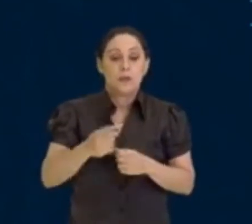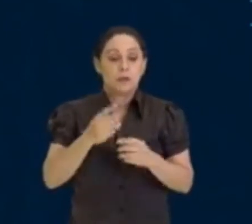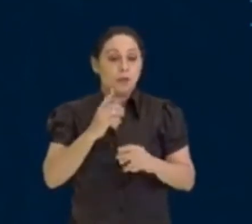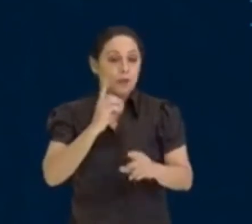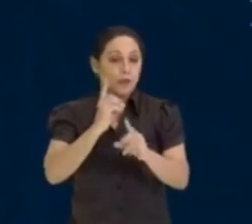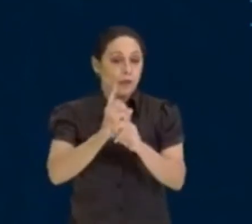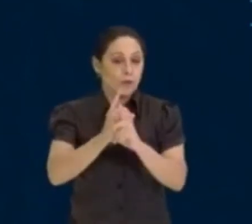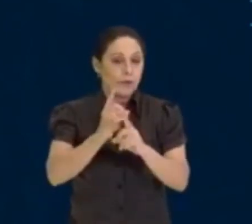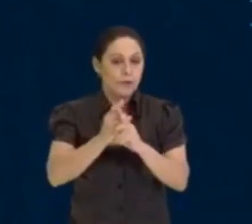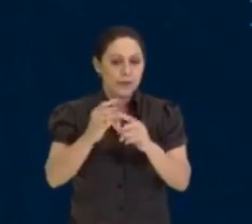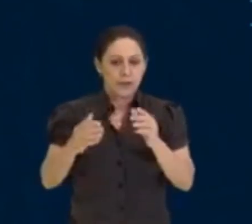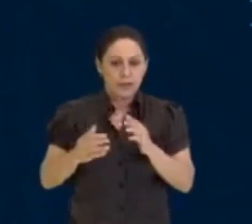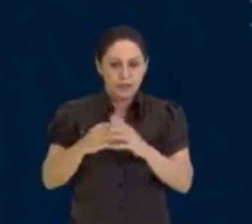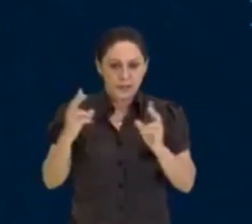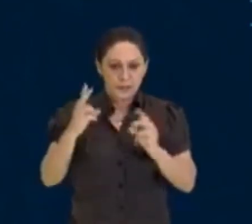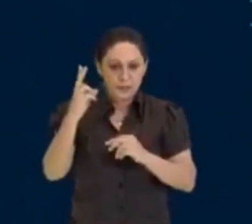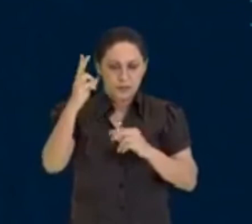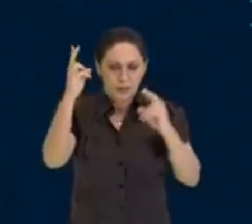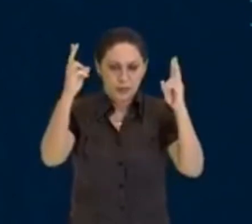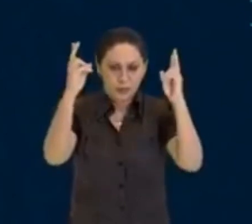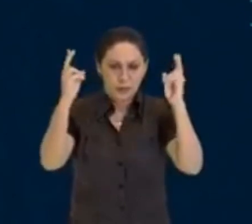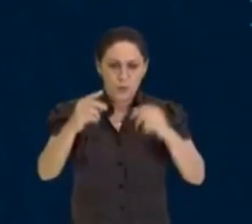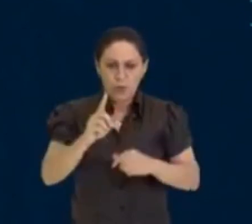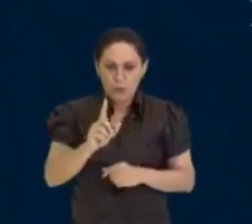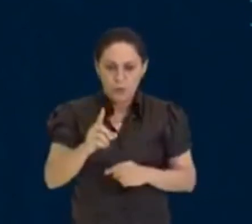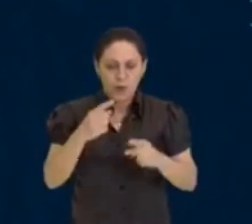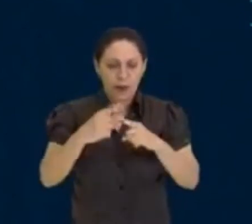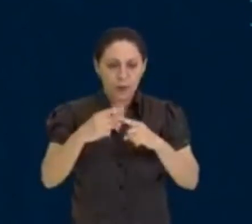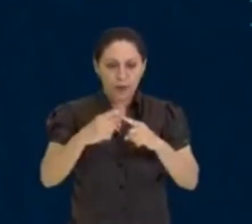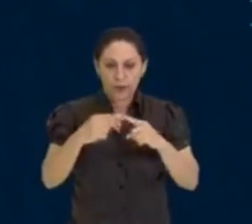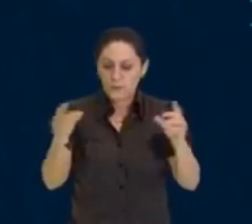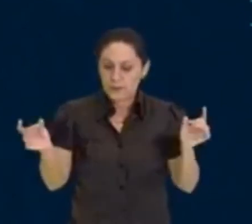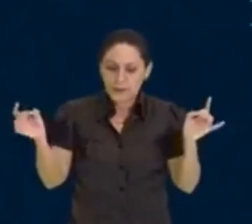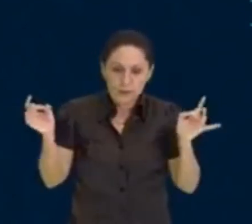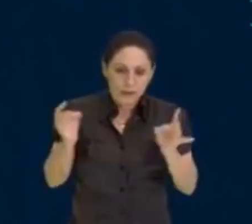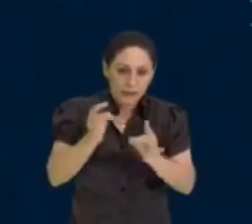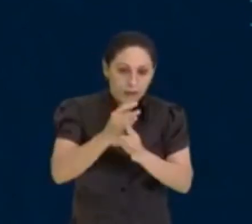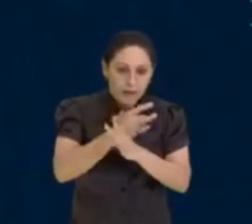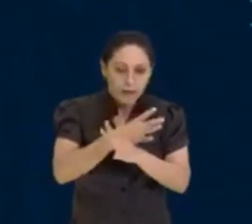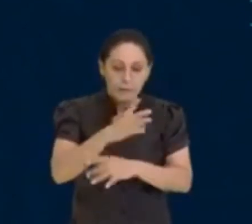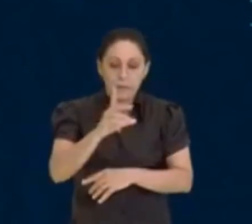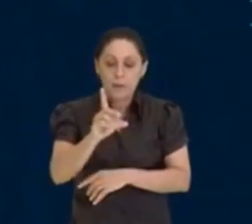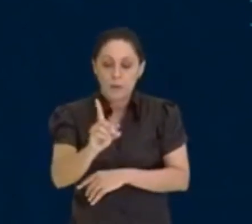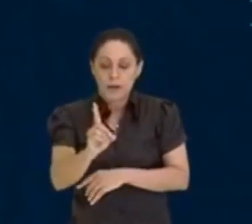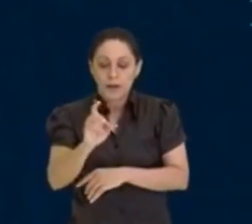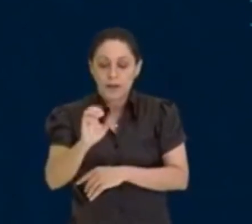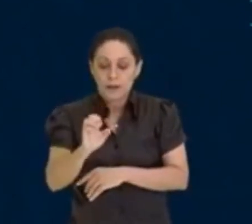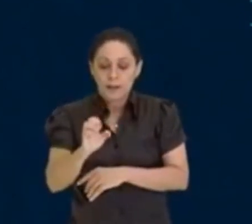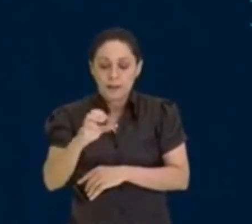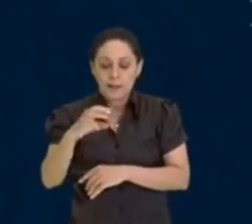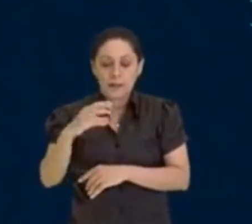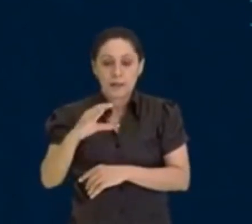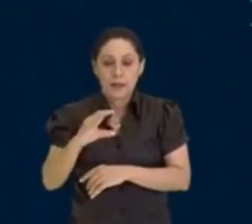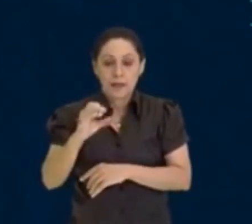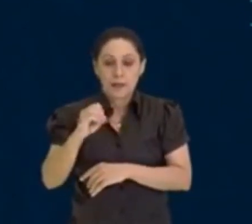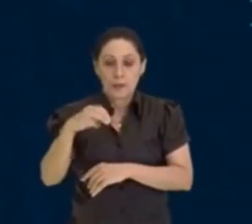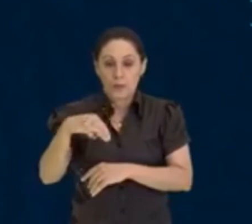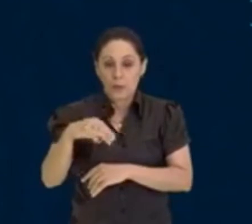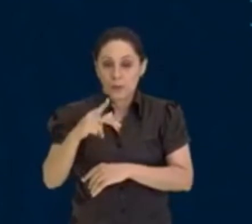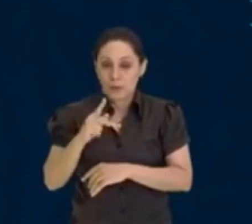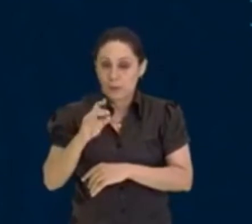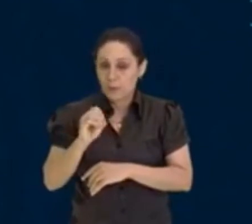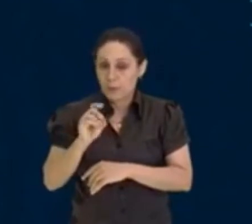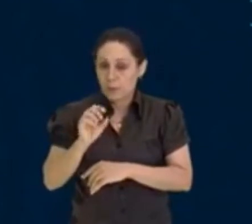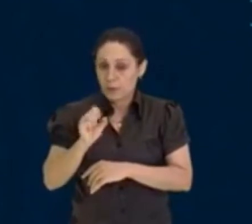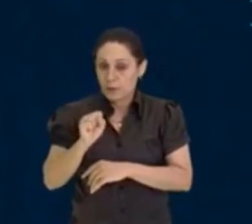valor 1, é porque você já terminou a decomposição desse número, então, como ficou